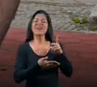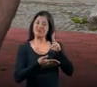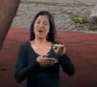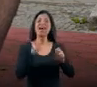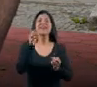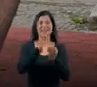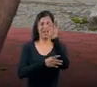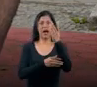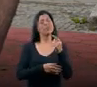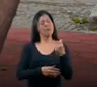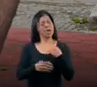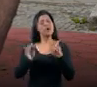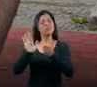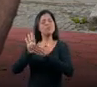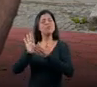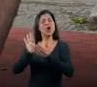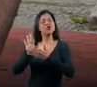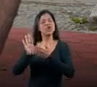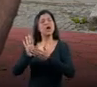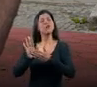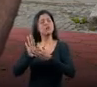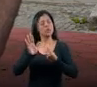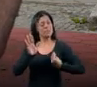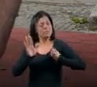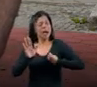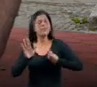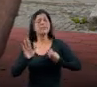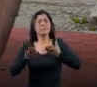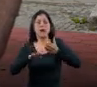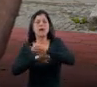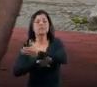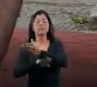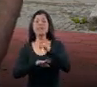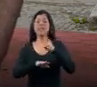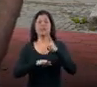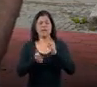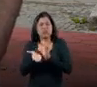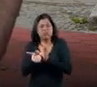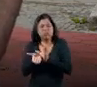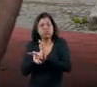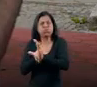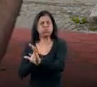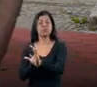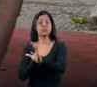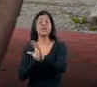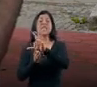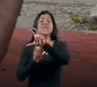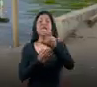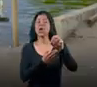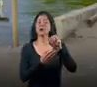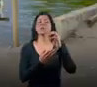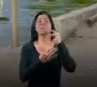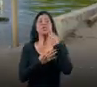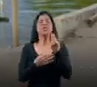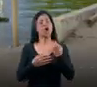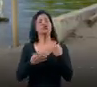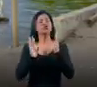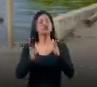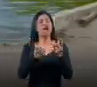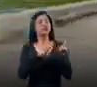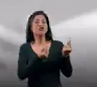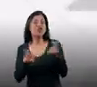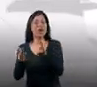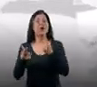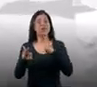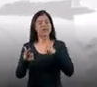Natan. Eu participei do projeto e da gestão para conseguir subir de mais de meio bilhão de reais para investirmos aqui. O dinheiro já está